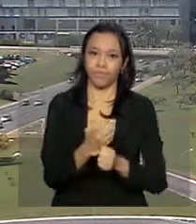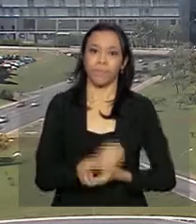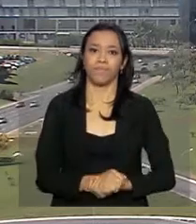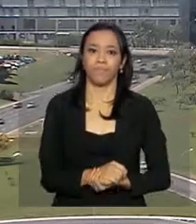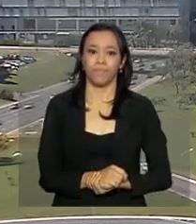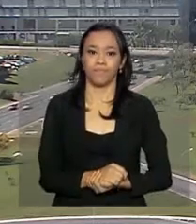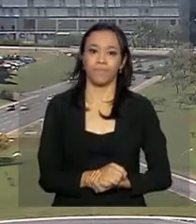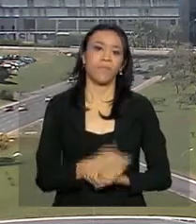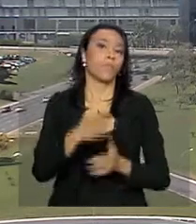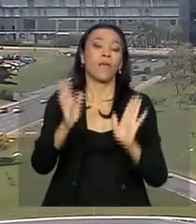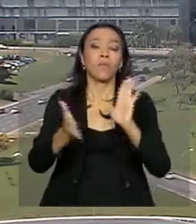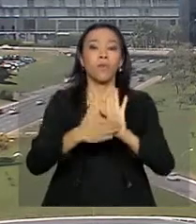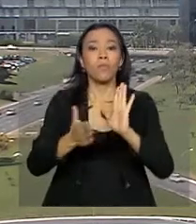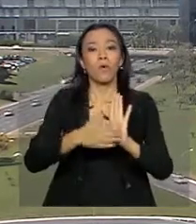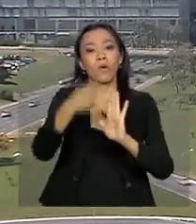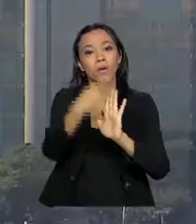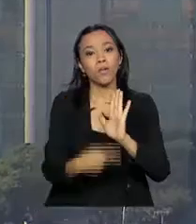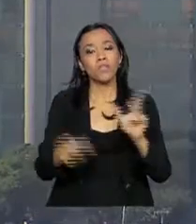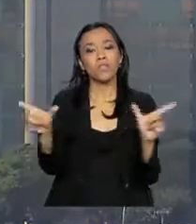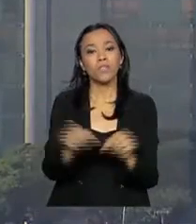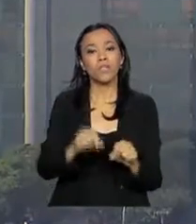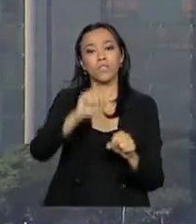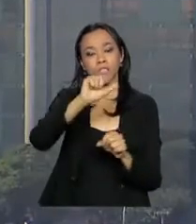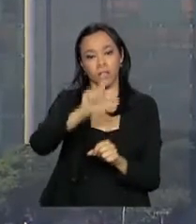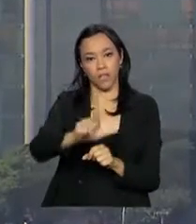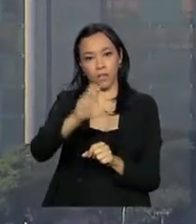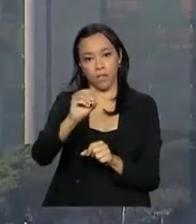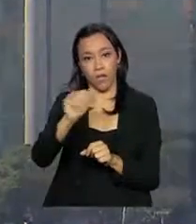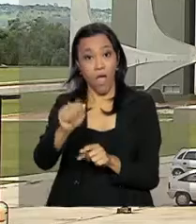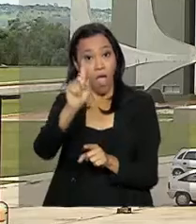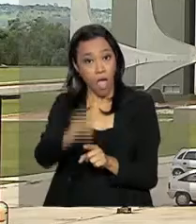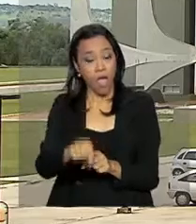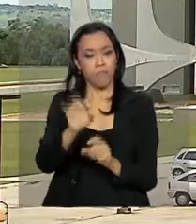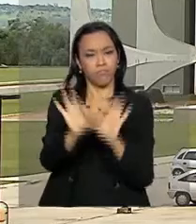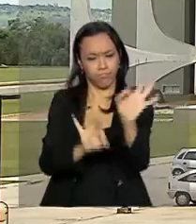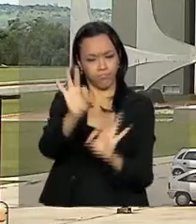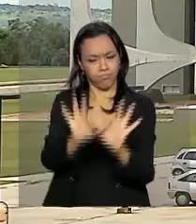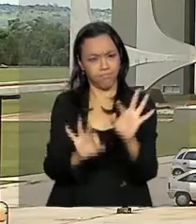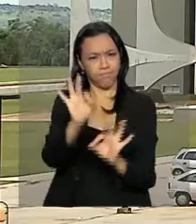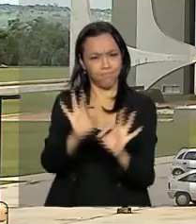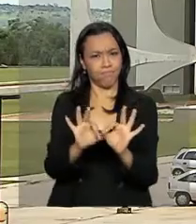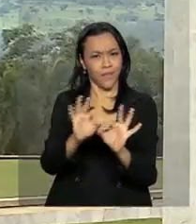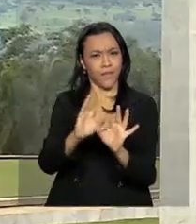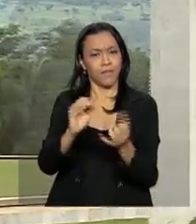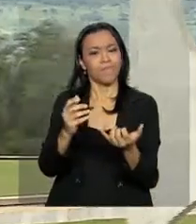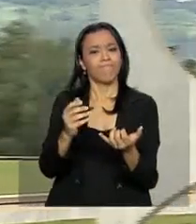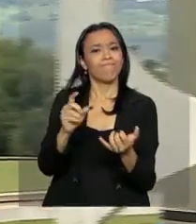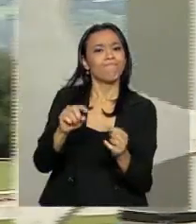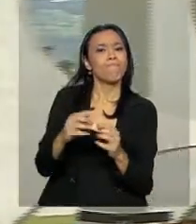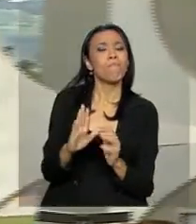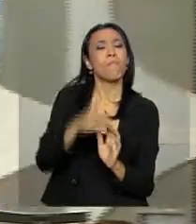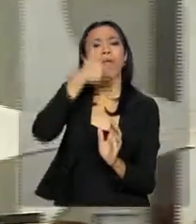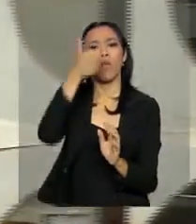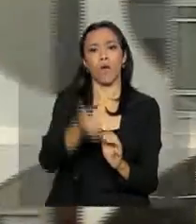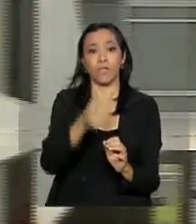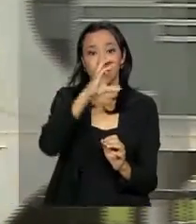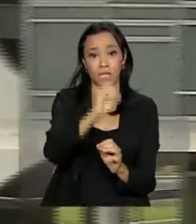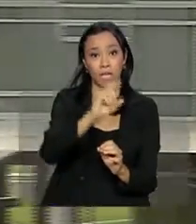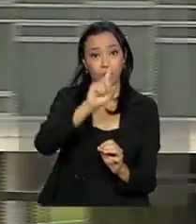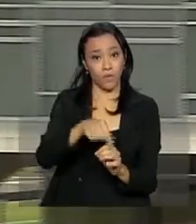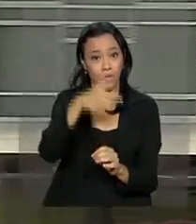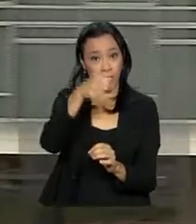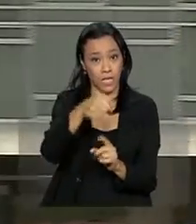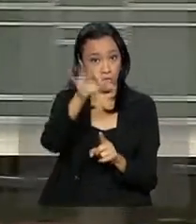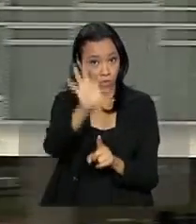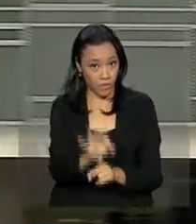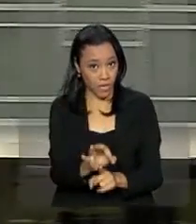Na proposta de lei orçamentária para 2017, o governo prevê índices melhores para a economia, como uma redução de 0,7